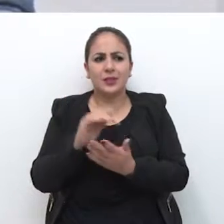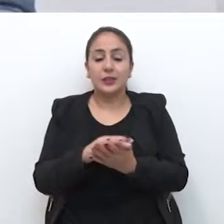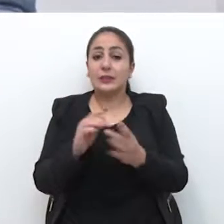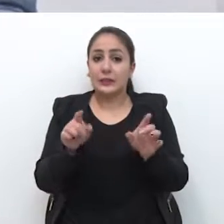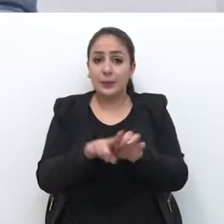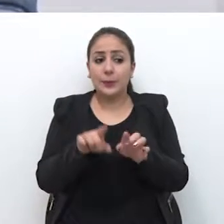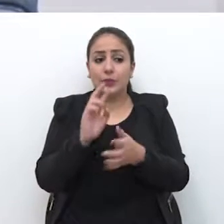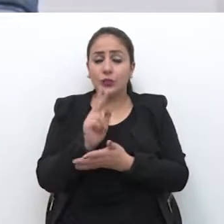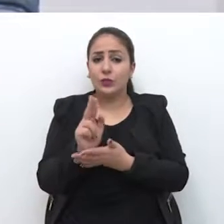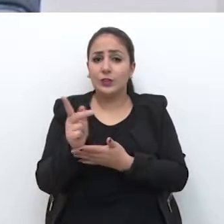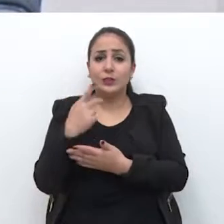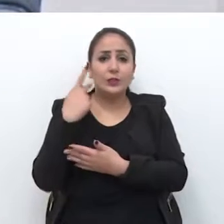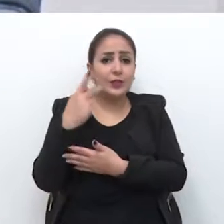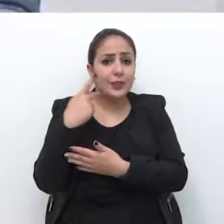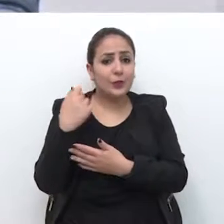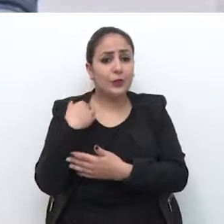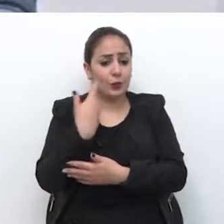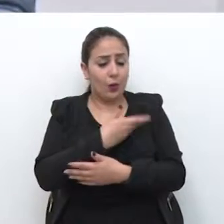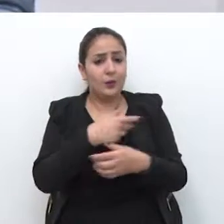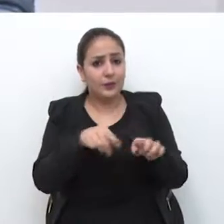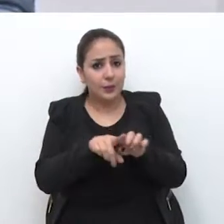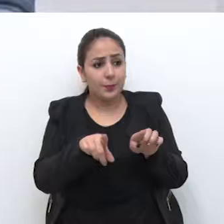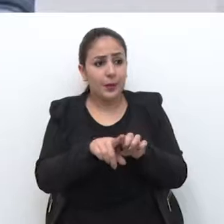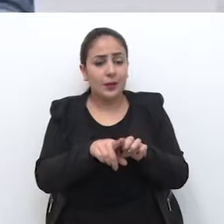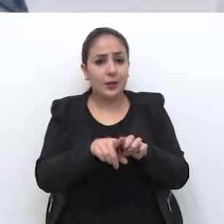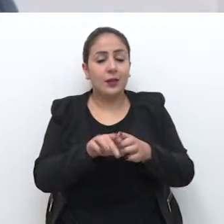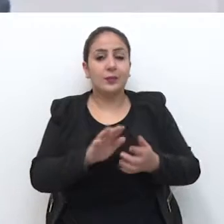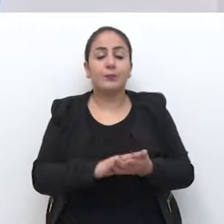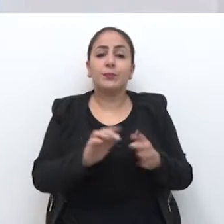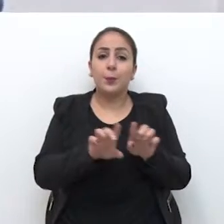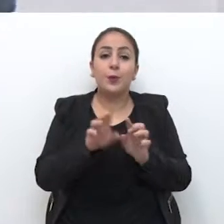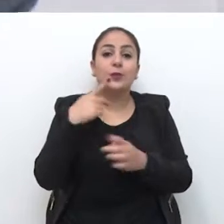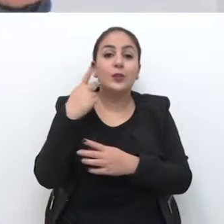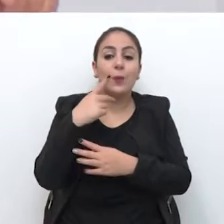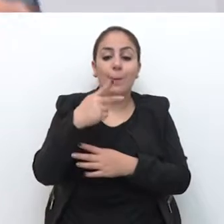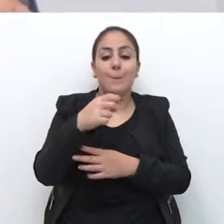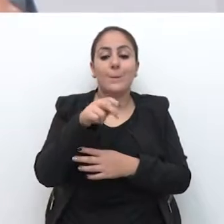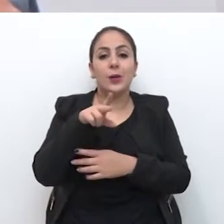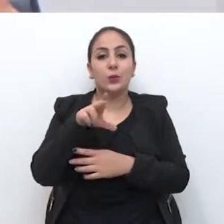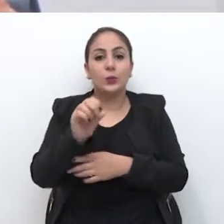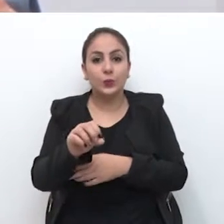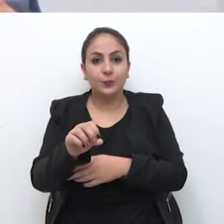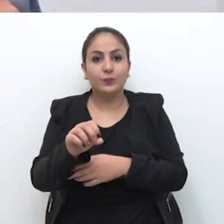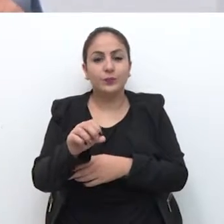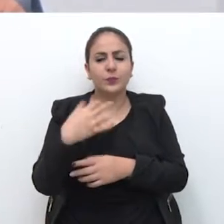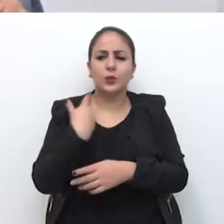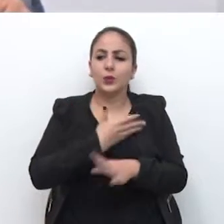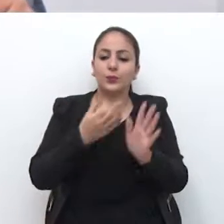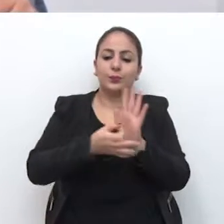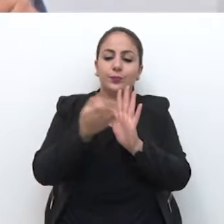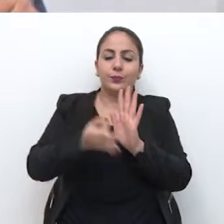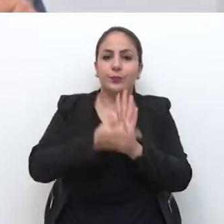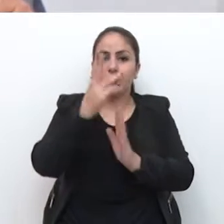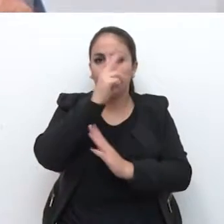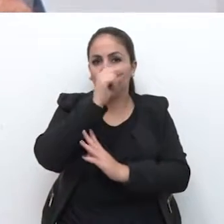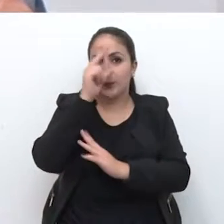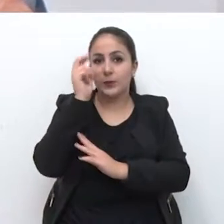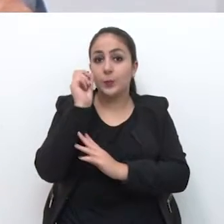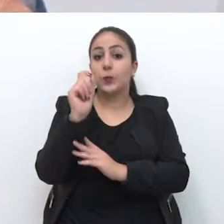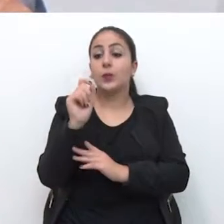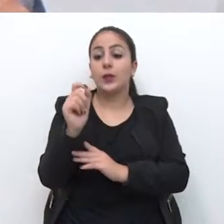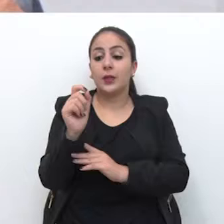inclusive, vários vereadores, nós aqui, até o vereador Paulo Neck, também, no começo, já há dois, três anos atrás, a gente sugeriu ao Executivo que